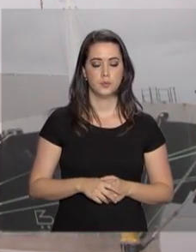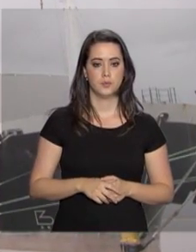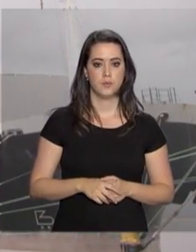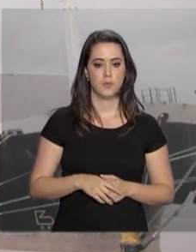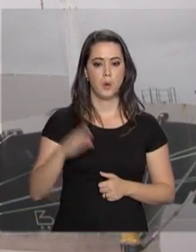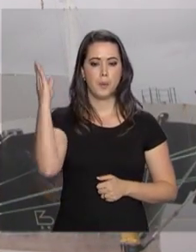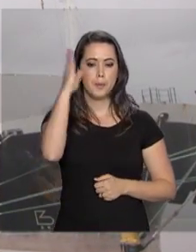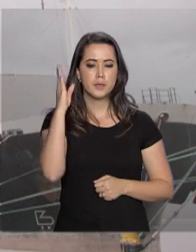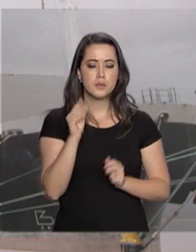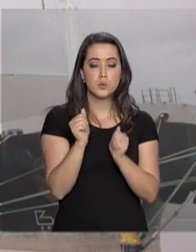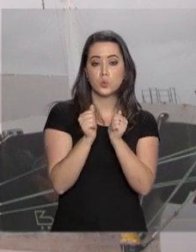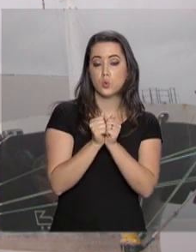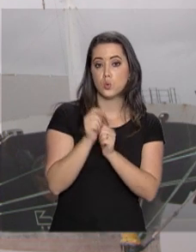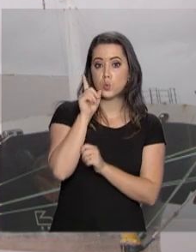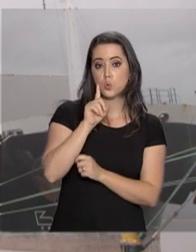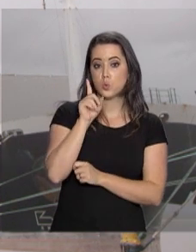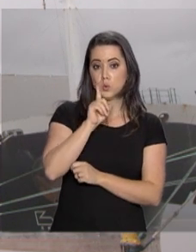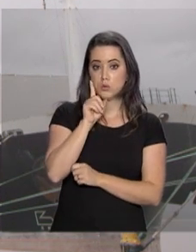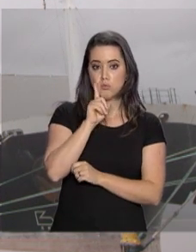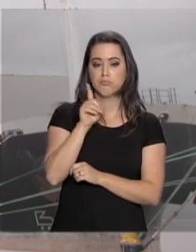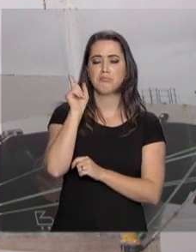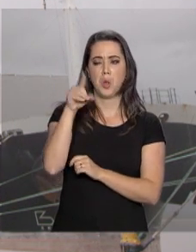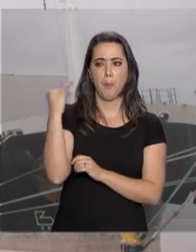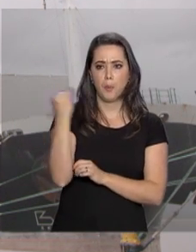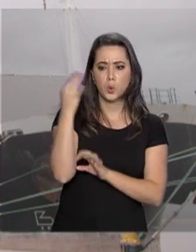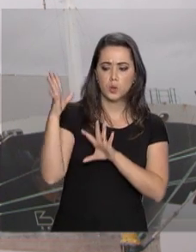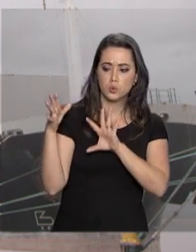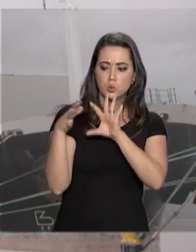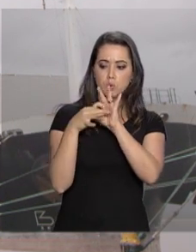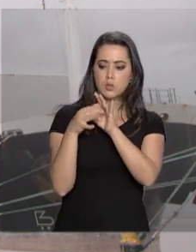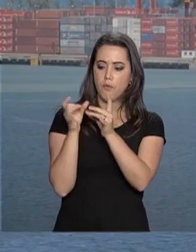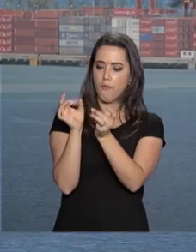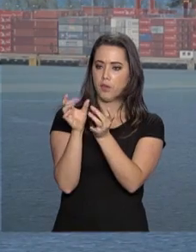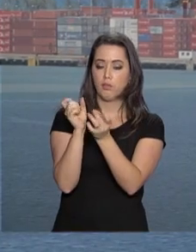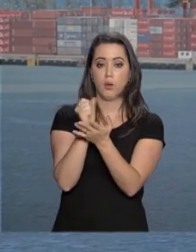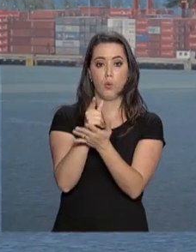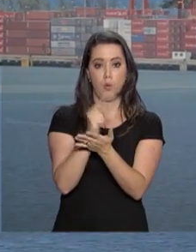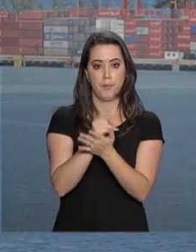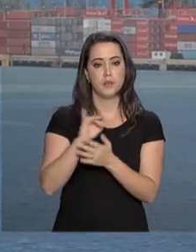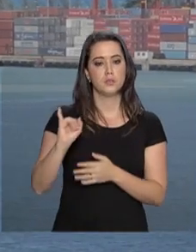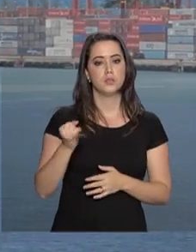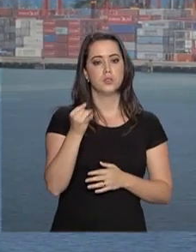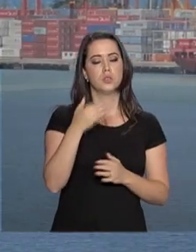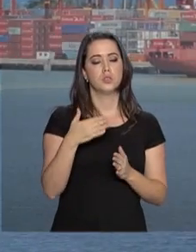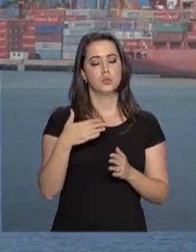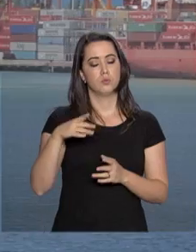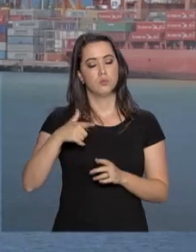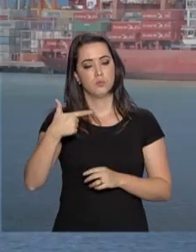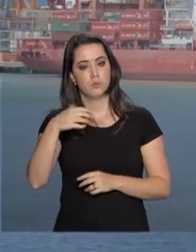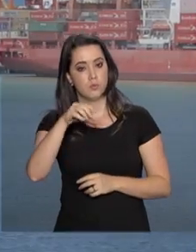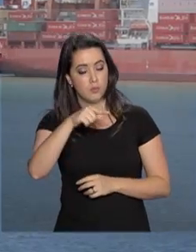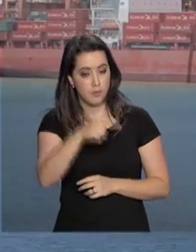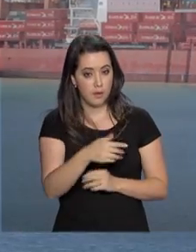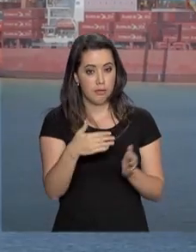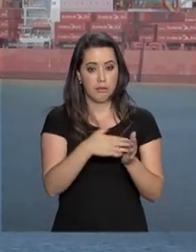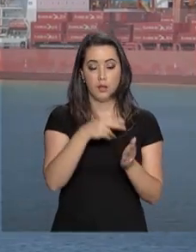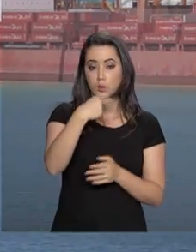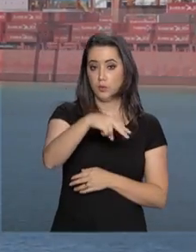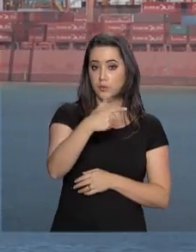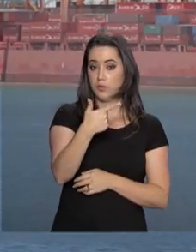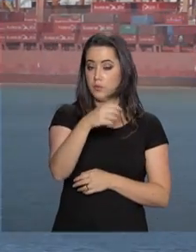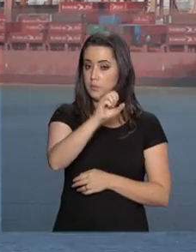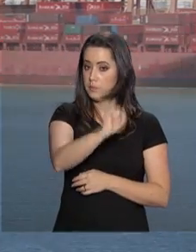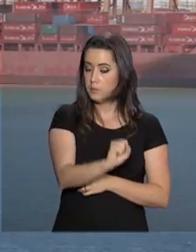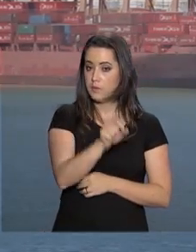Brasil e Estados Unidos são importantes parceiros comerciais. De janeiro de 2017 a novembro de